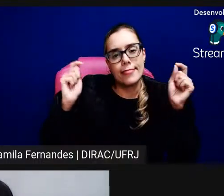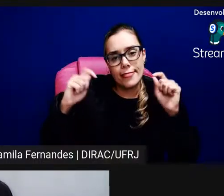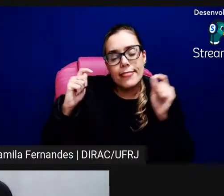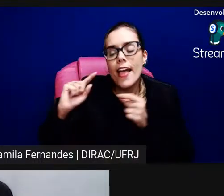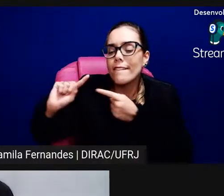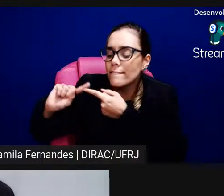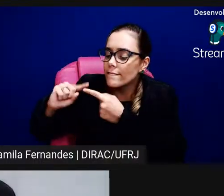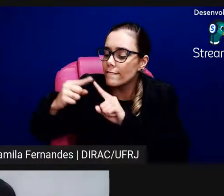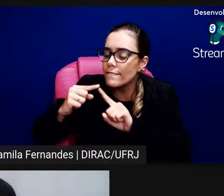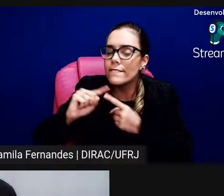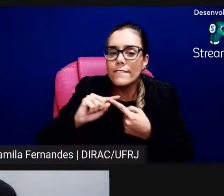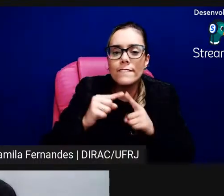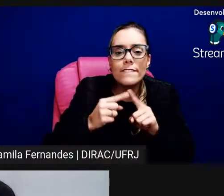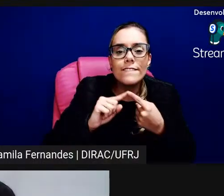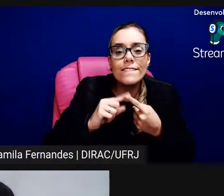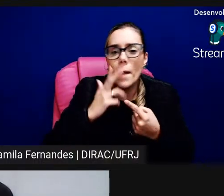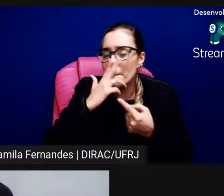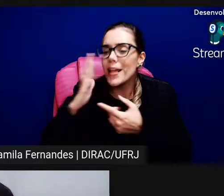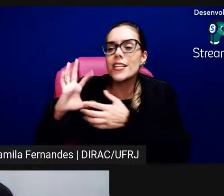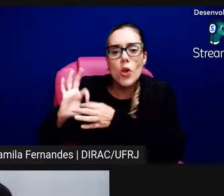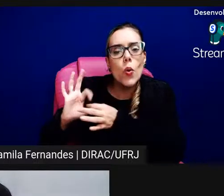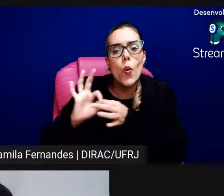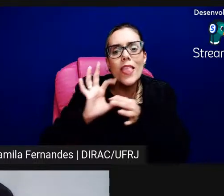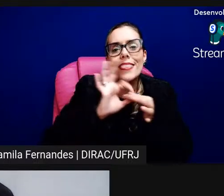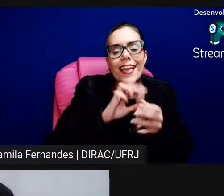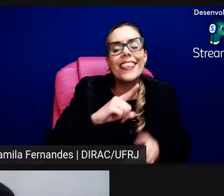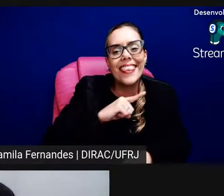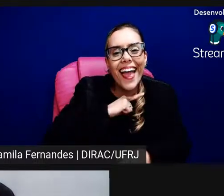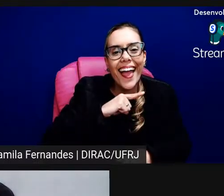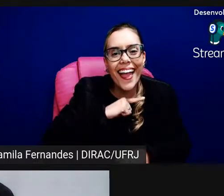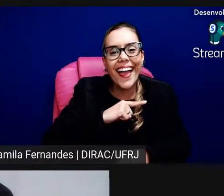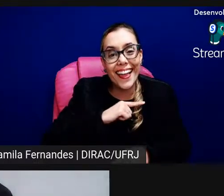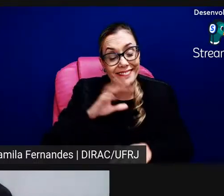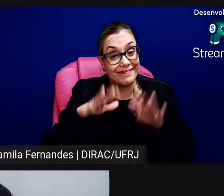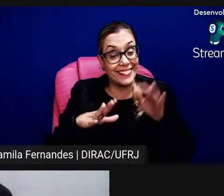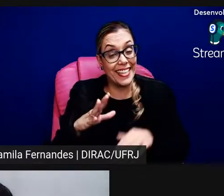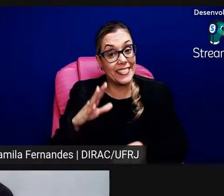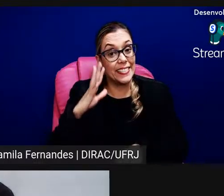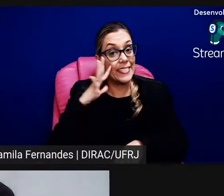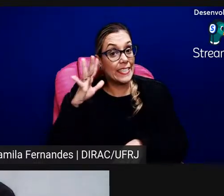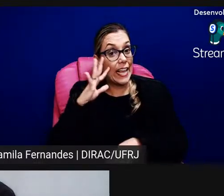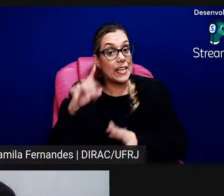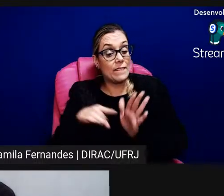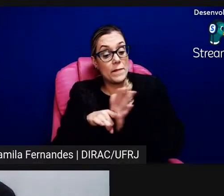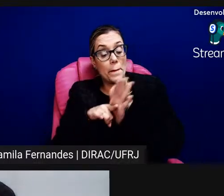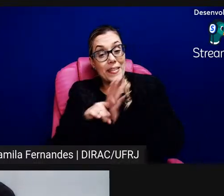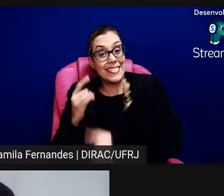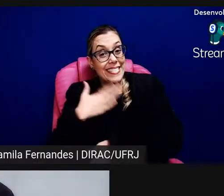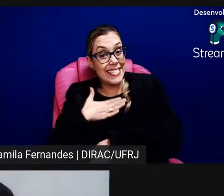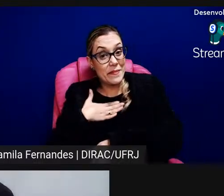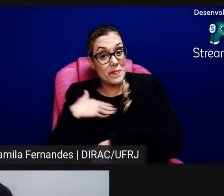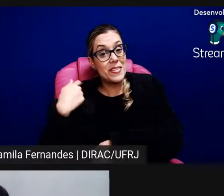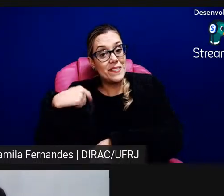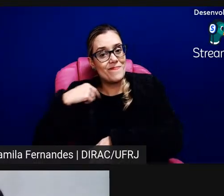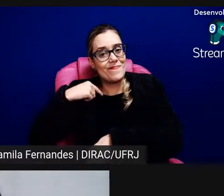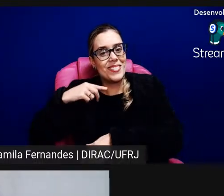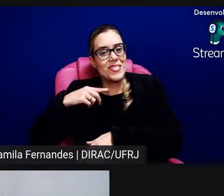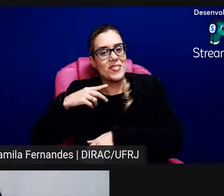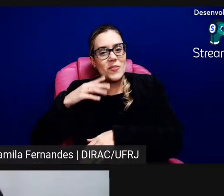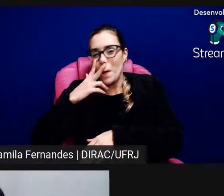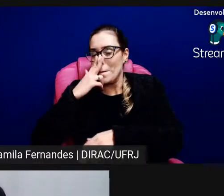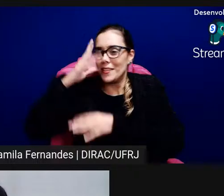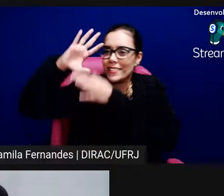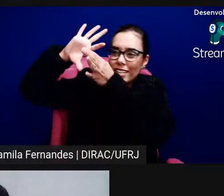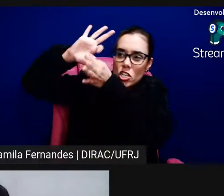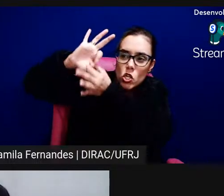chamou muita atenção na minha pesquisa que eu acho que hoje ainda falta muito pensar sobre isso né como que a exposição ela é importante a partir do